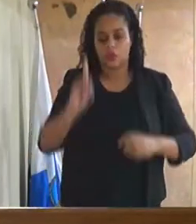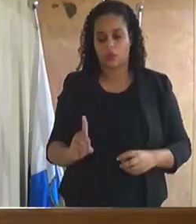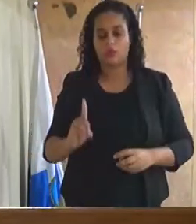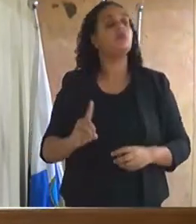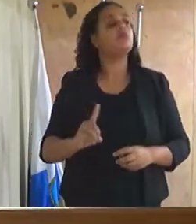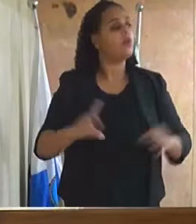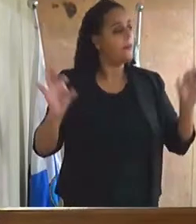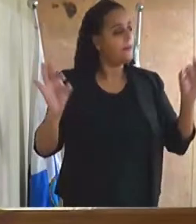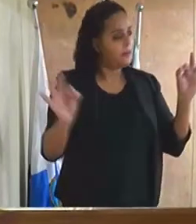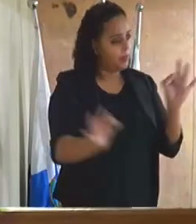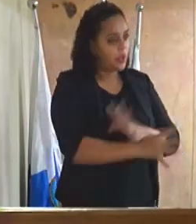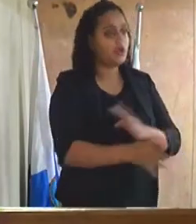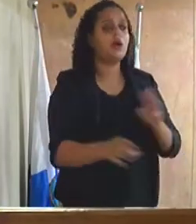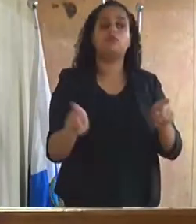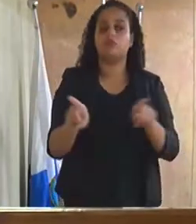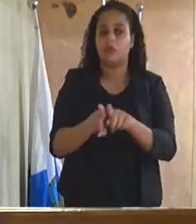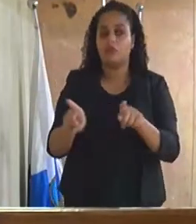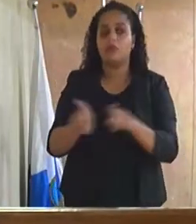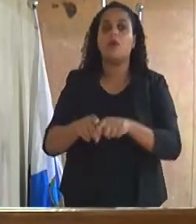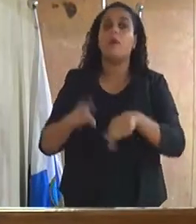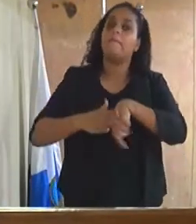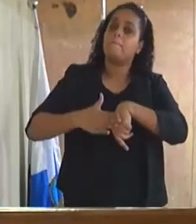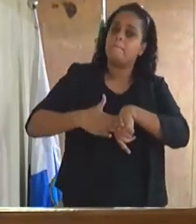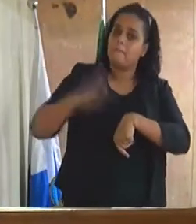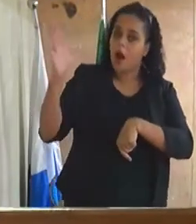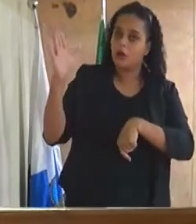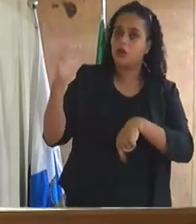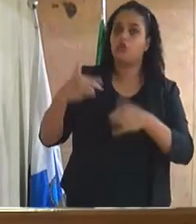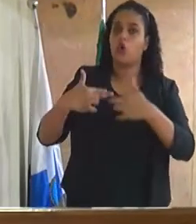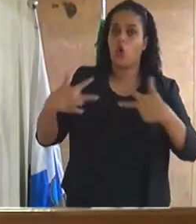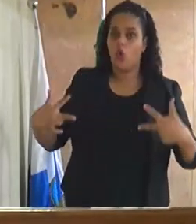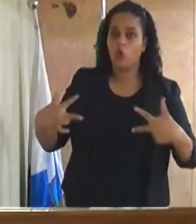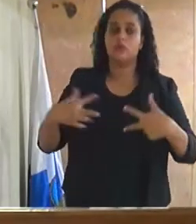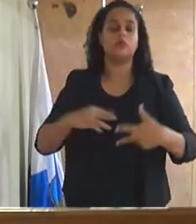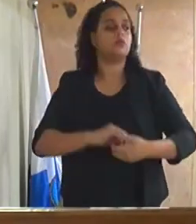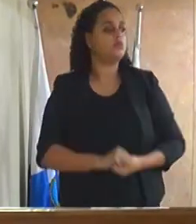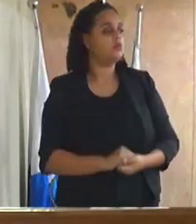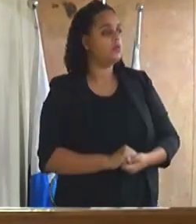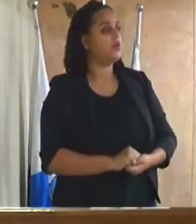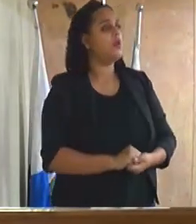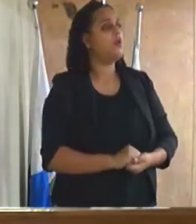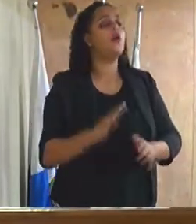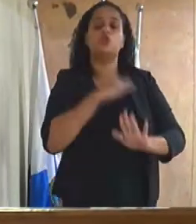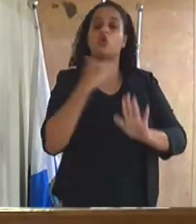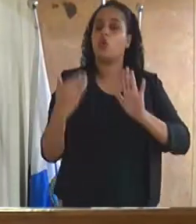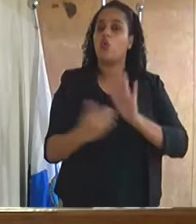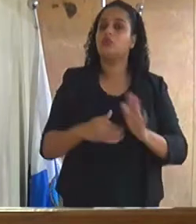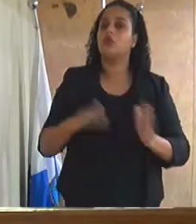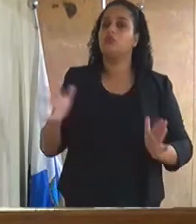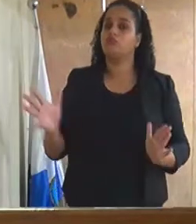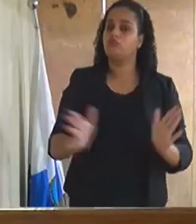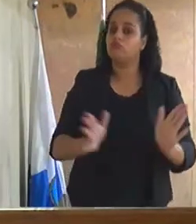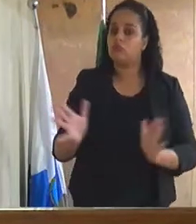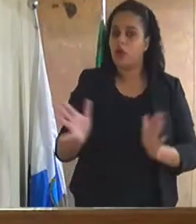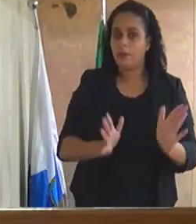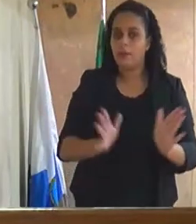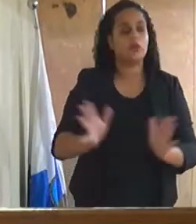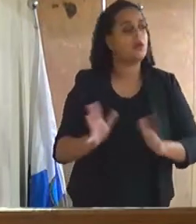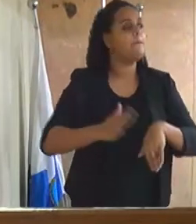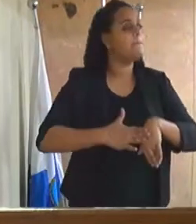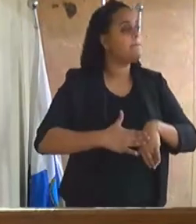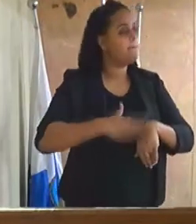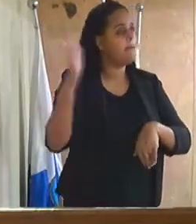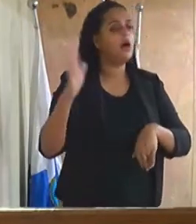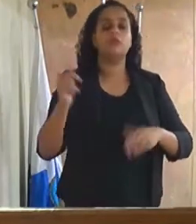preparado ainda para mais, para mais recursos acessíveis, tornando ela cada vez